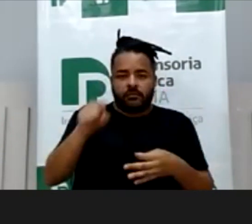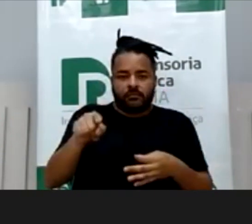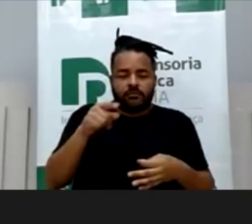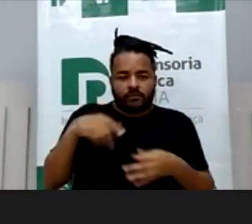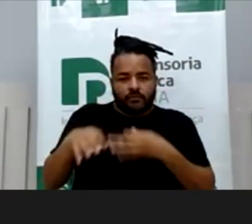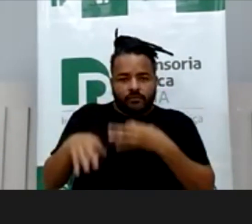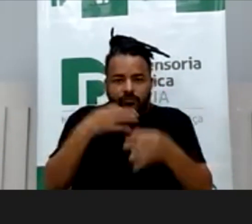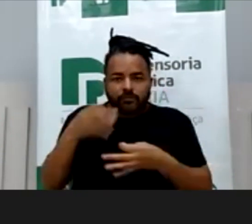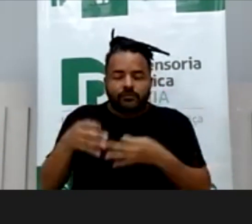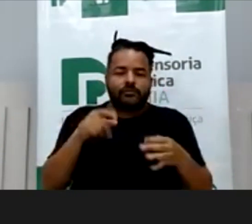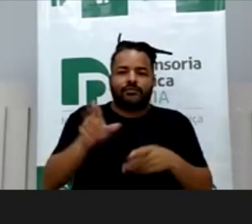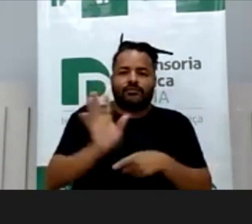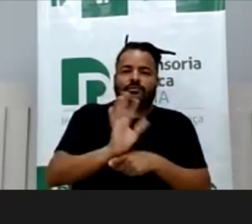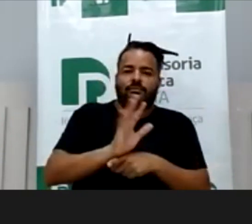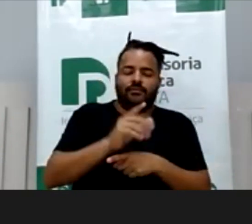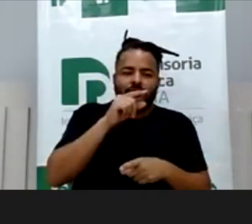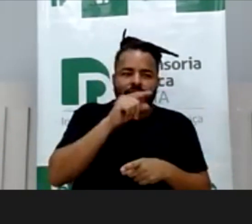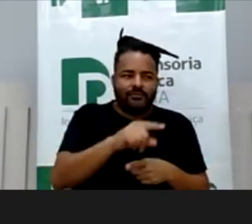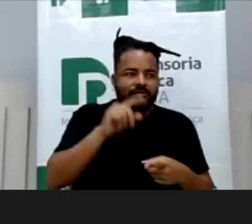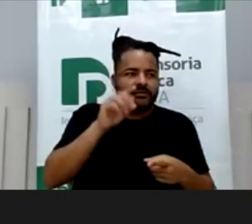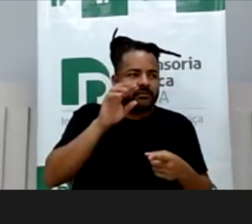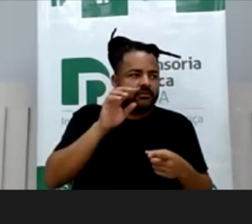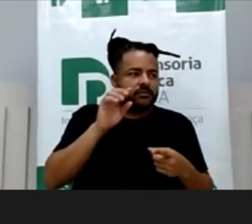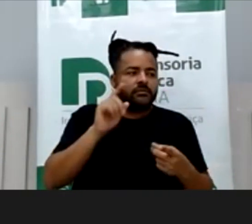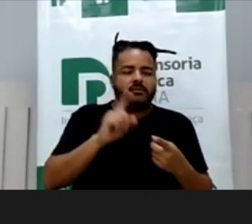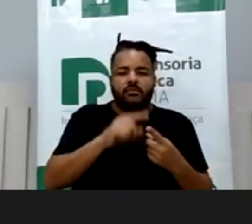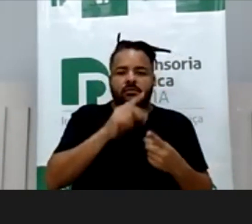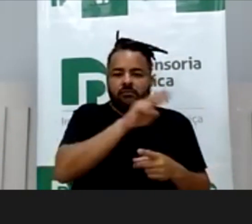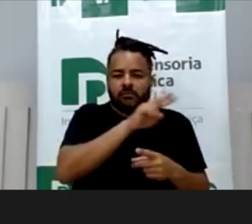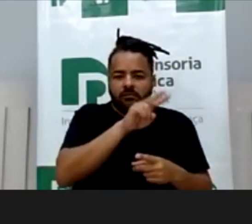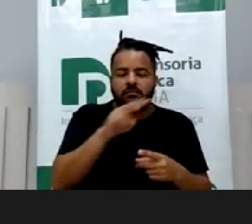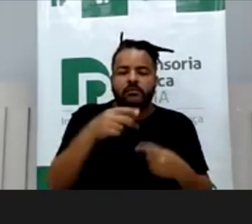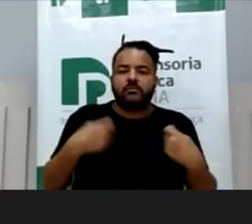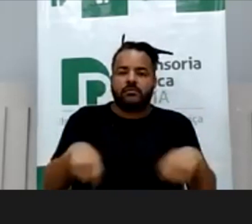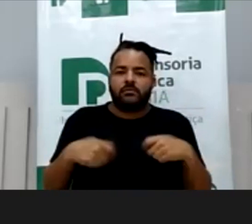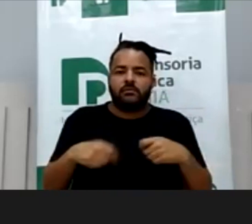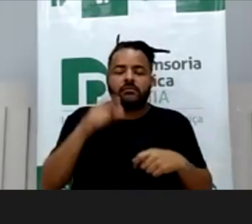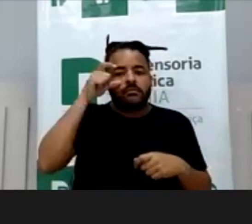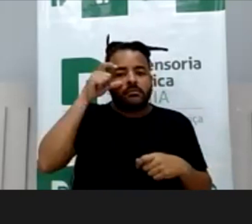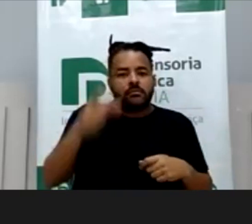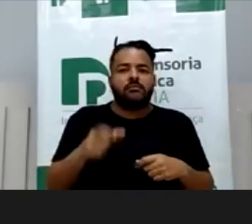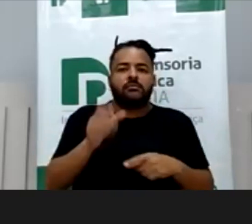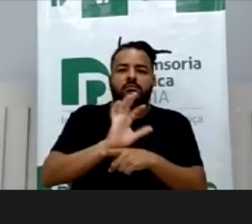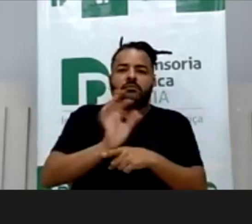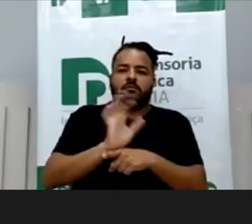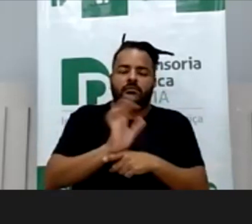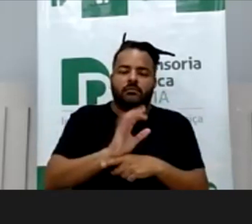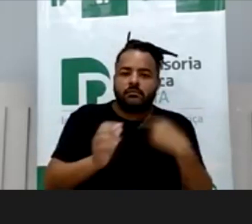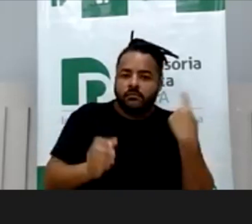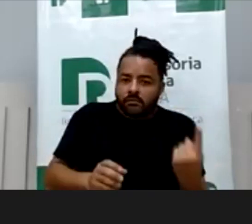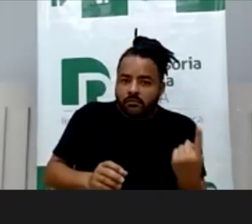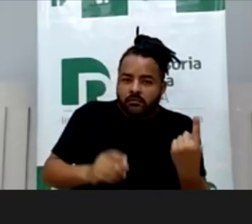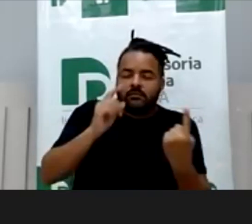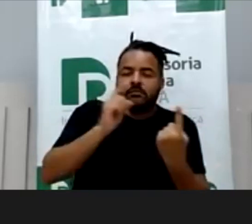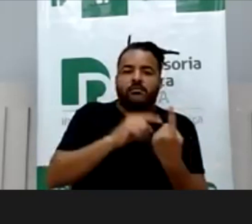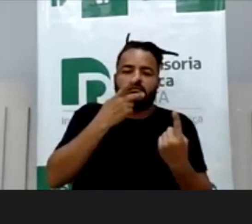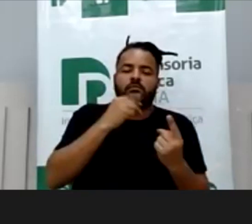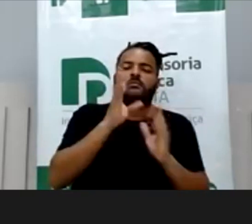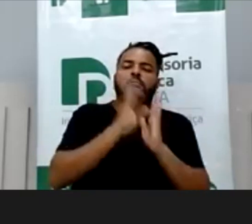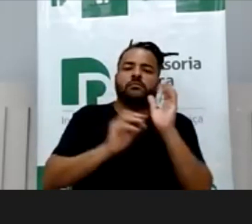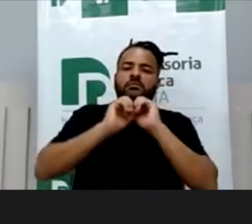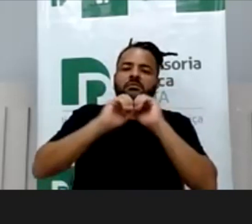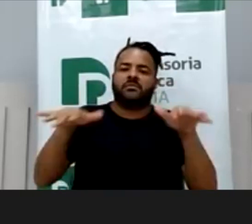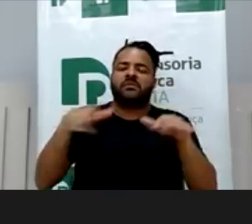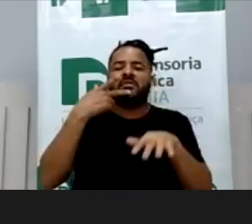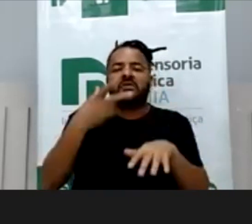eu vou desdobrar aqui Gi e Tati para a gente pensar o seguinte, seria interessante eu gravar um falando do charity de forma geral,